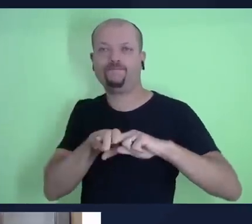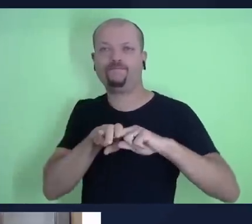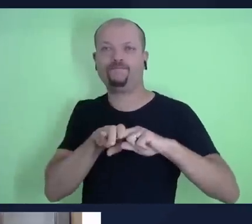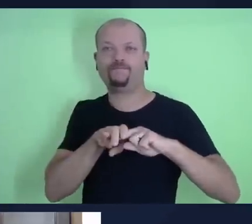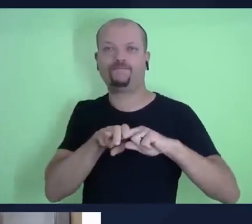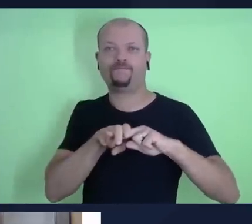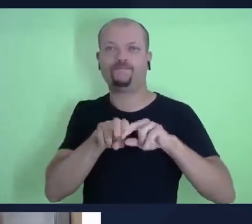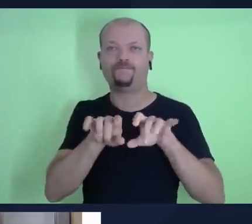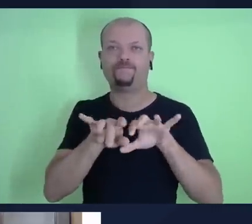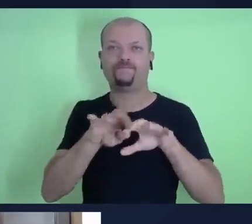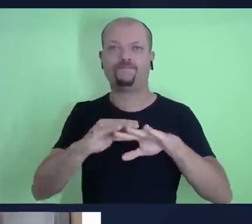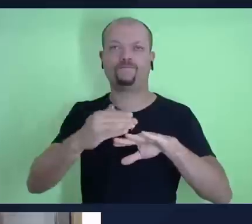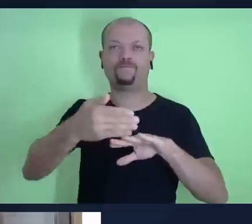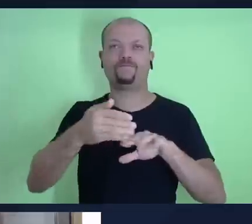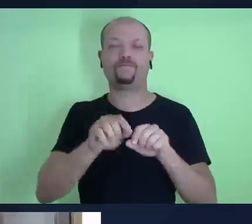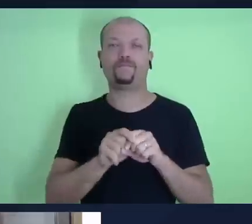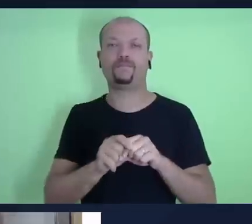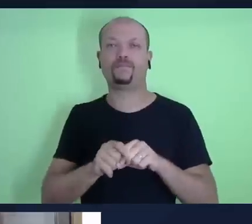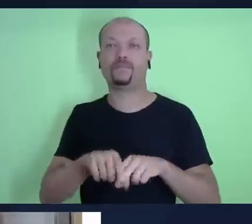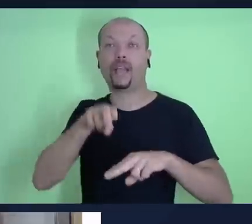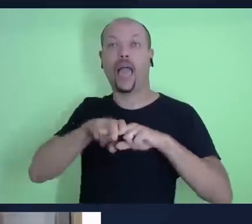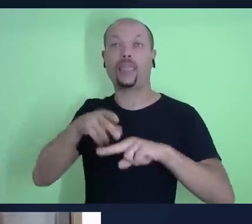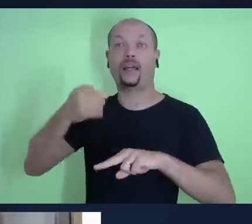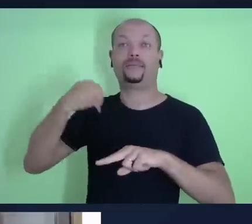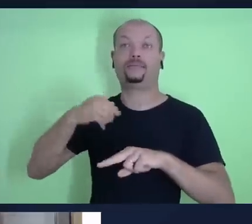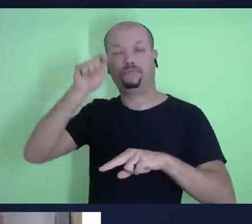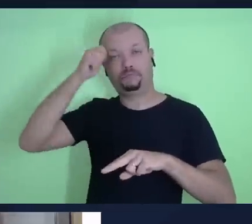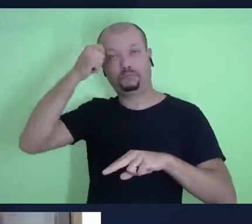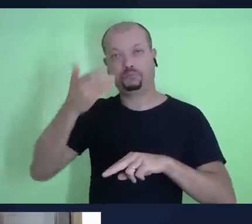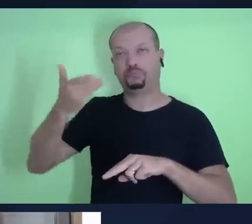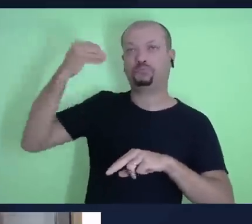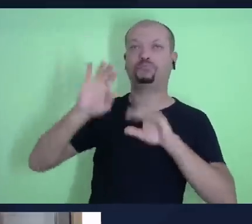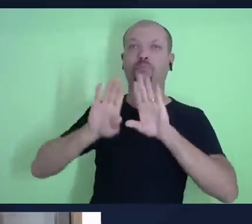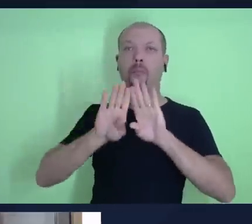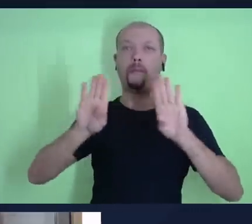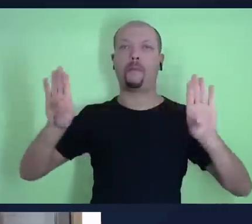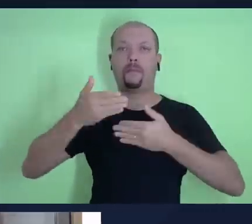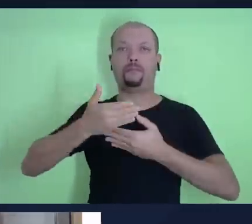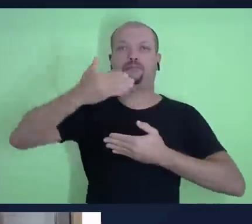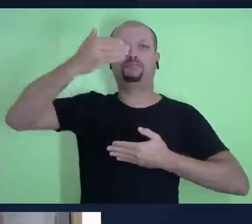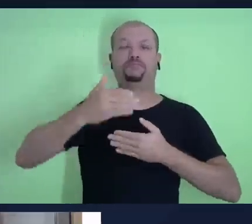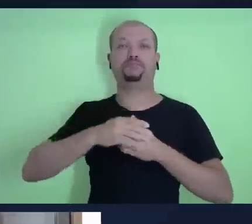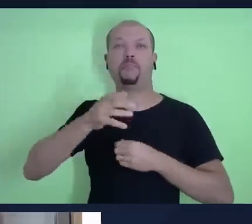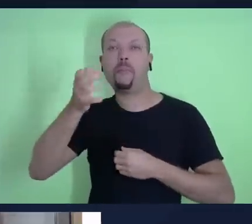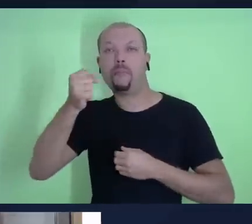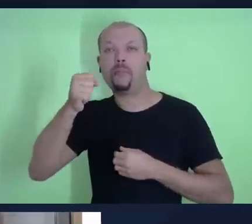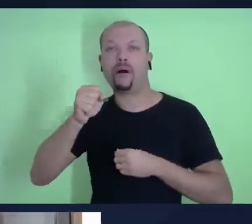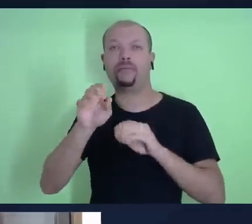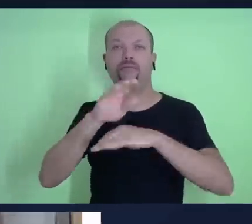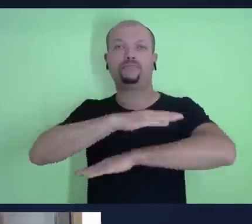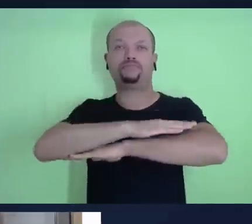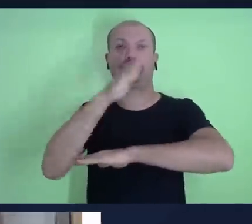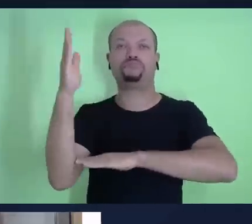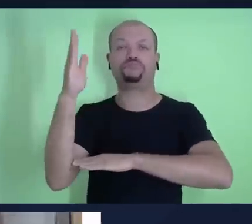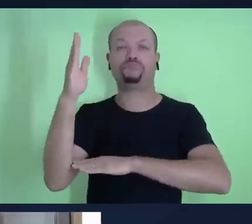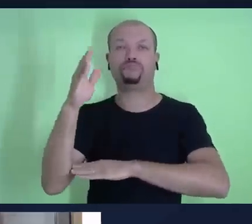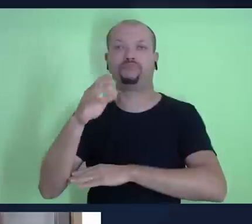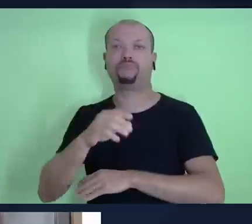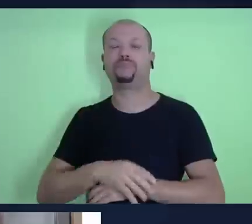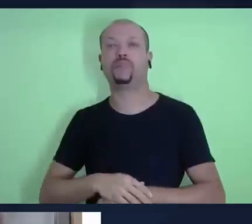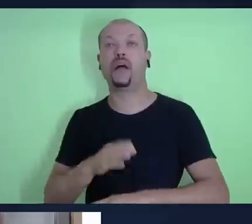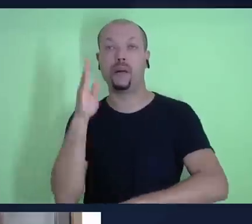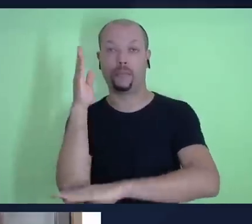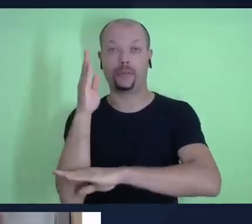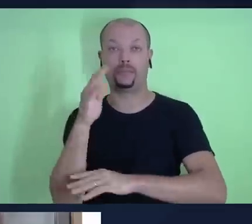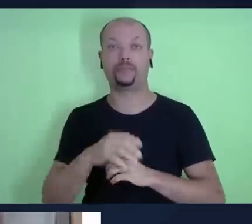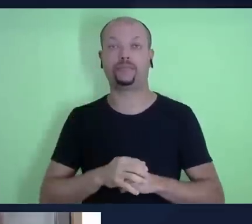cadeira preta, atrás de mim tem uma parede branca, com uma janela de madeira, estilo mais antigo, eu